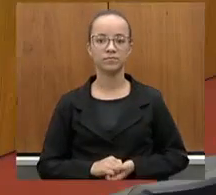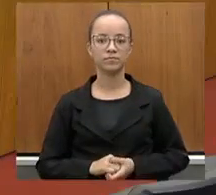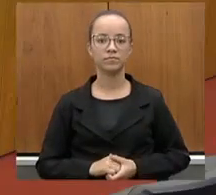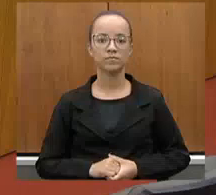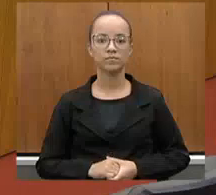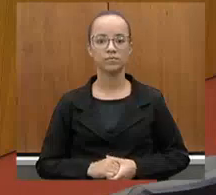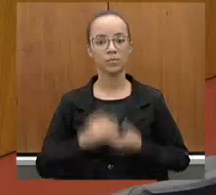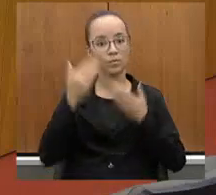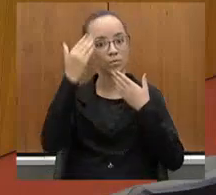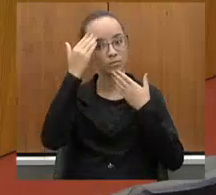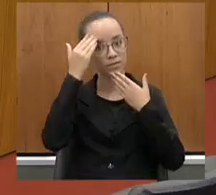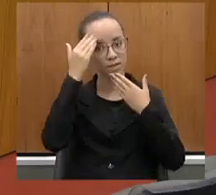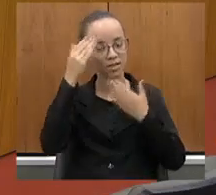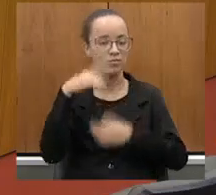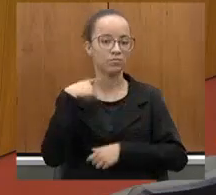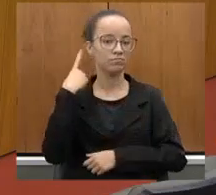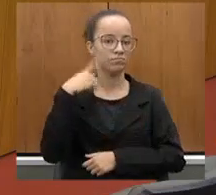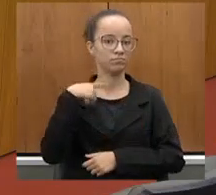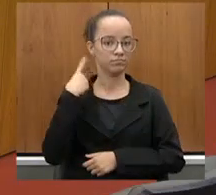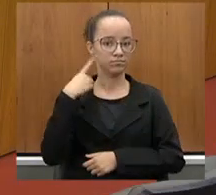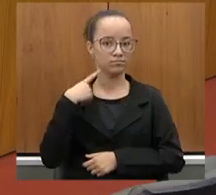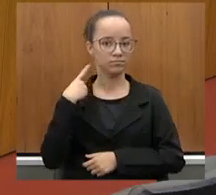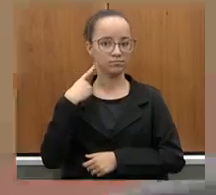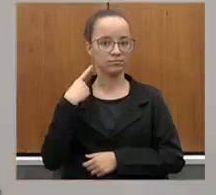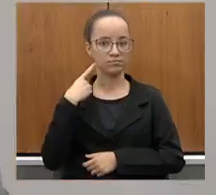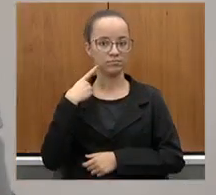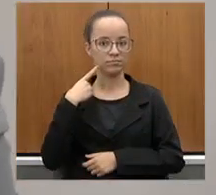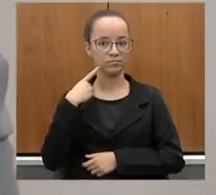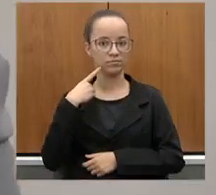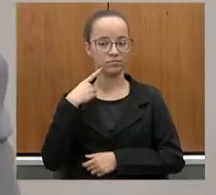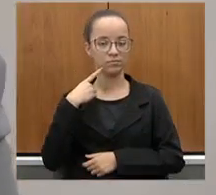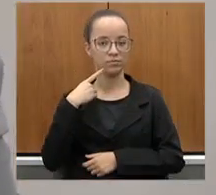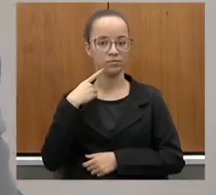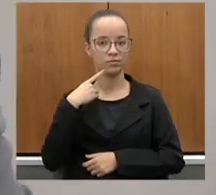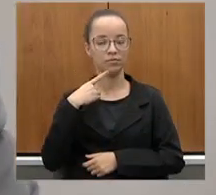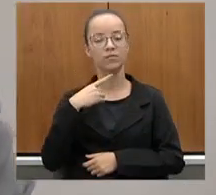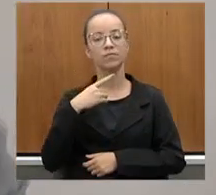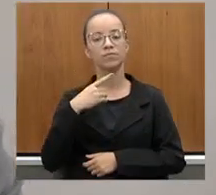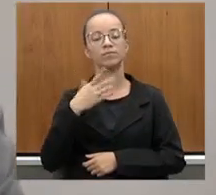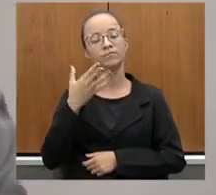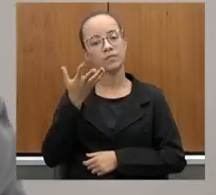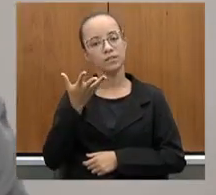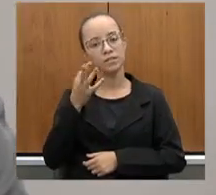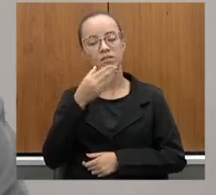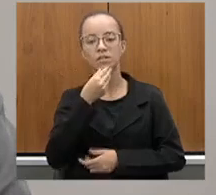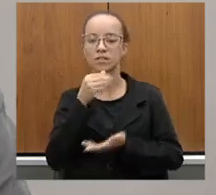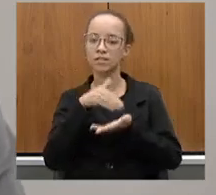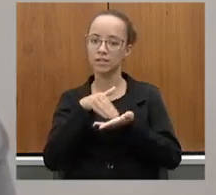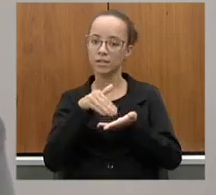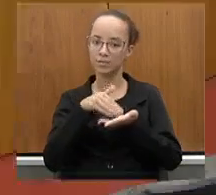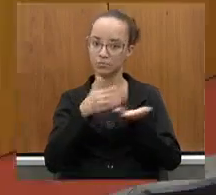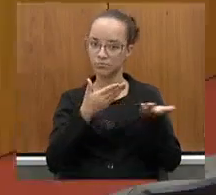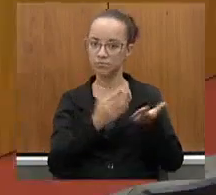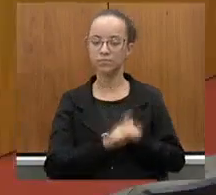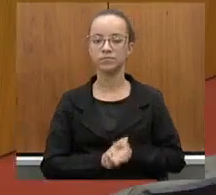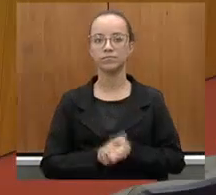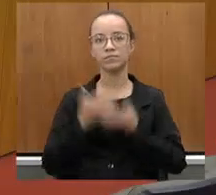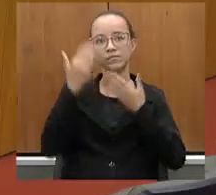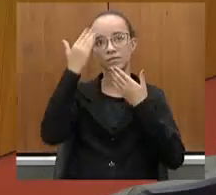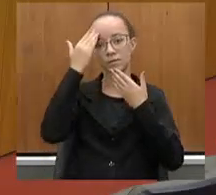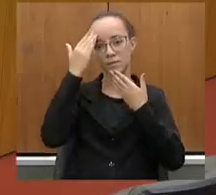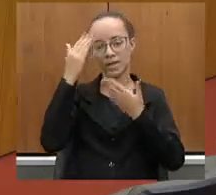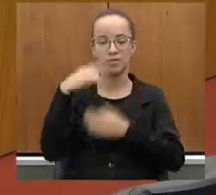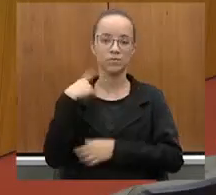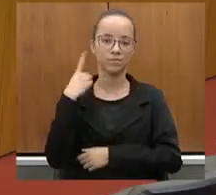Obrigado, deputado. Doutor Jean Freire, secretário. Obrigado,